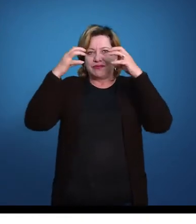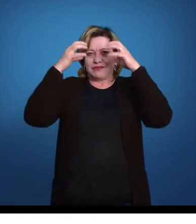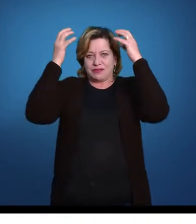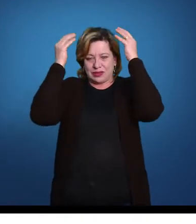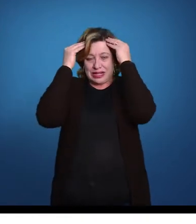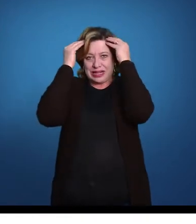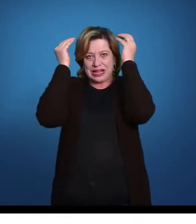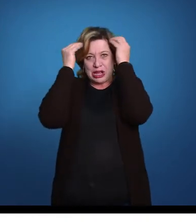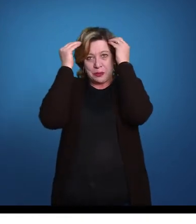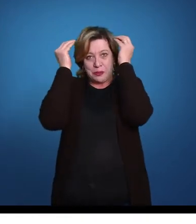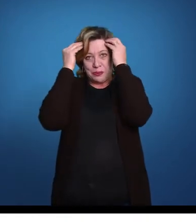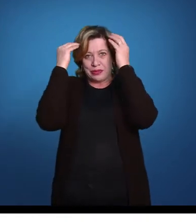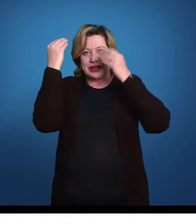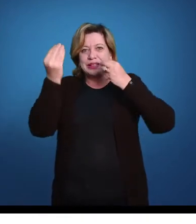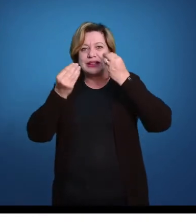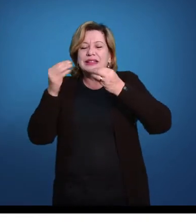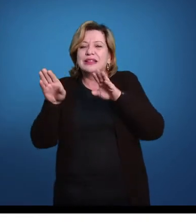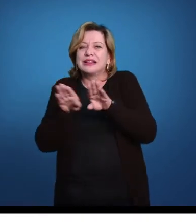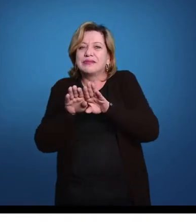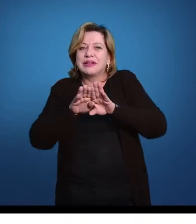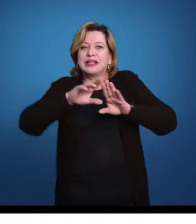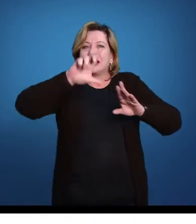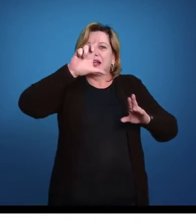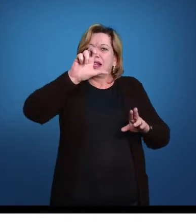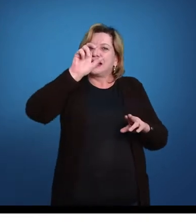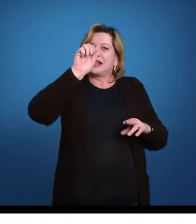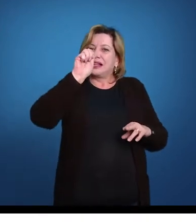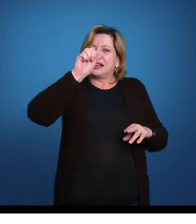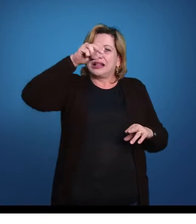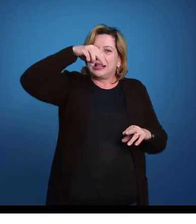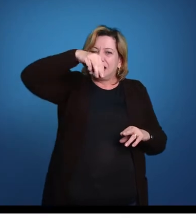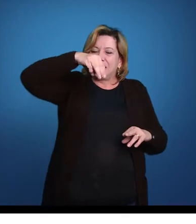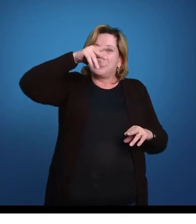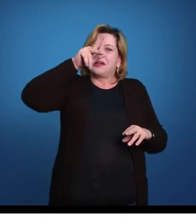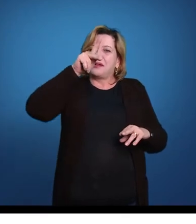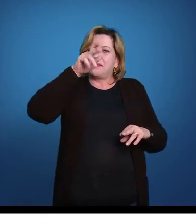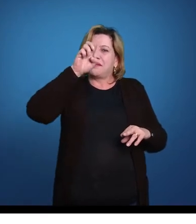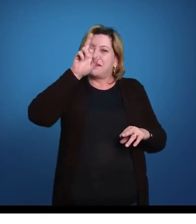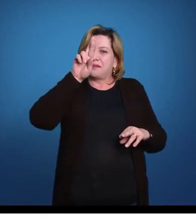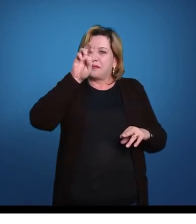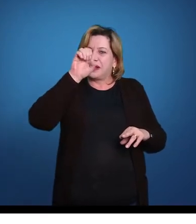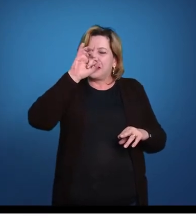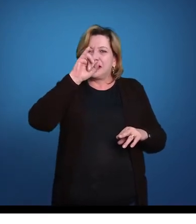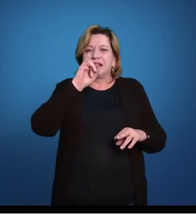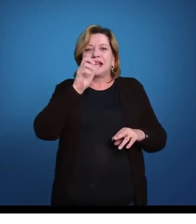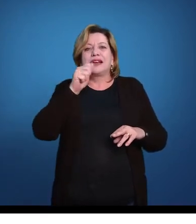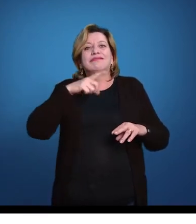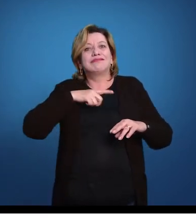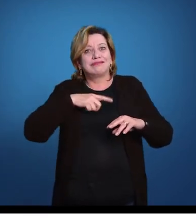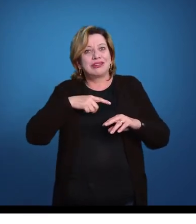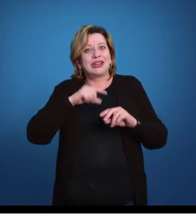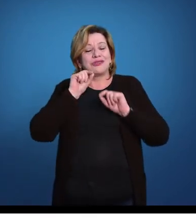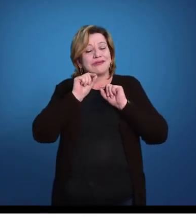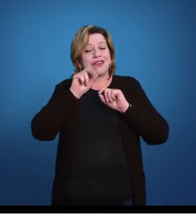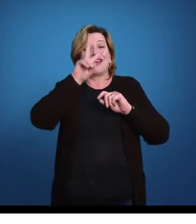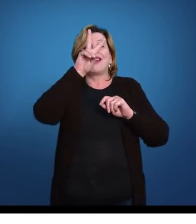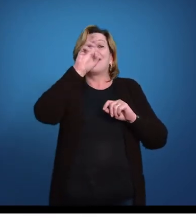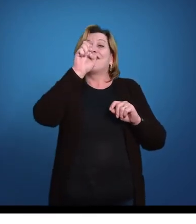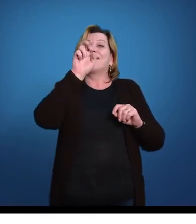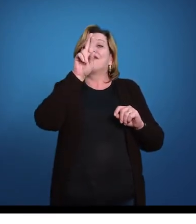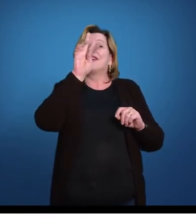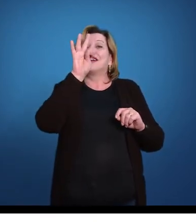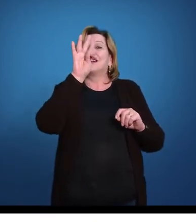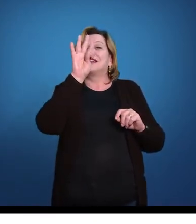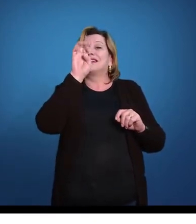as lampreias têm vértebras, mas as feiticeiras não têm vértebras. Tem fendas branqueais, as